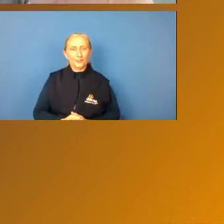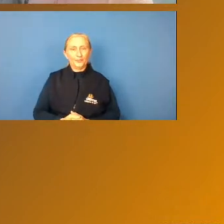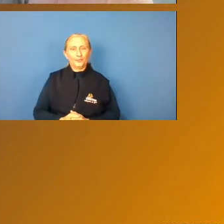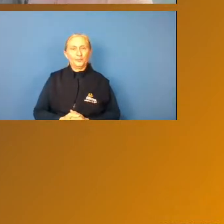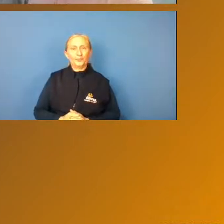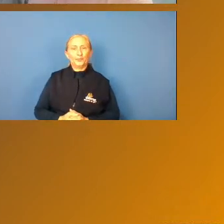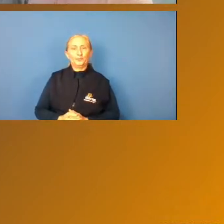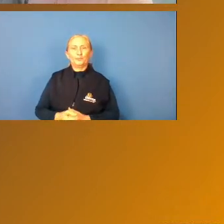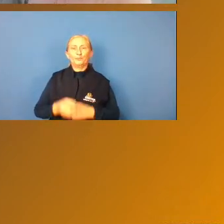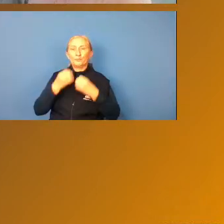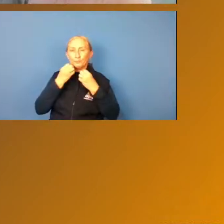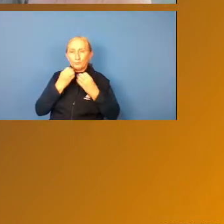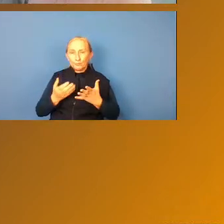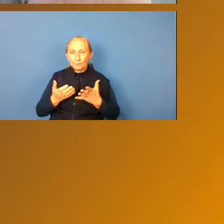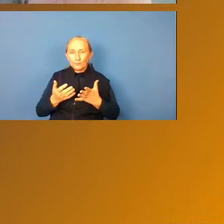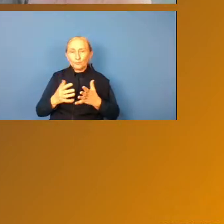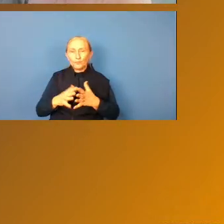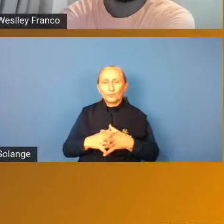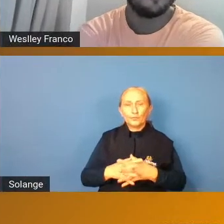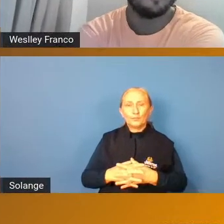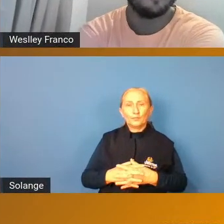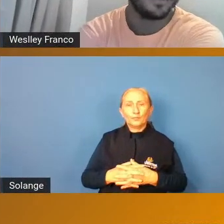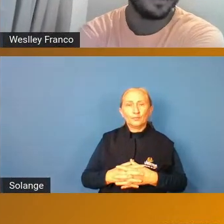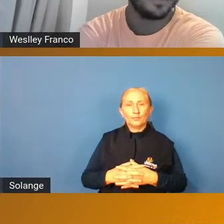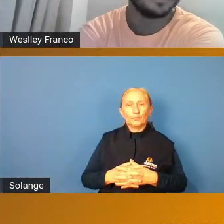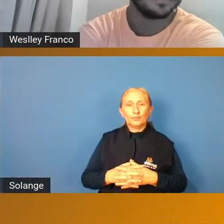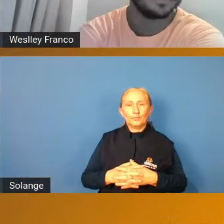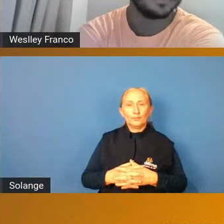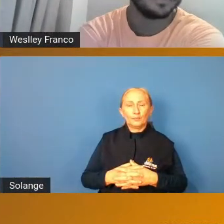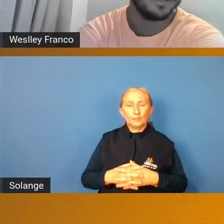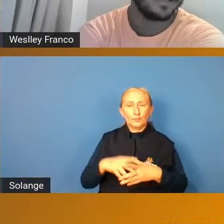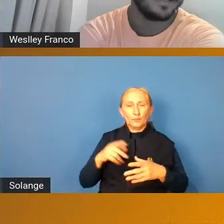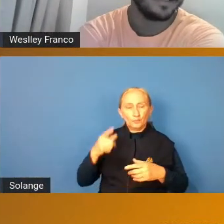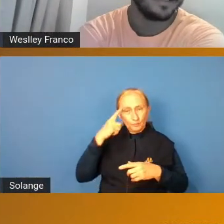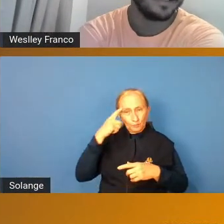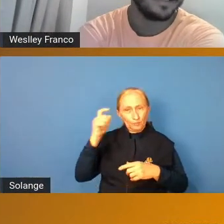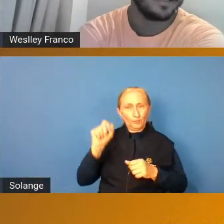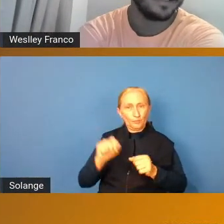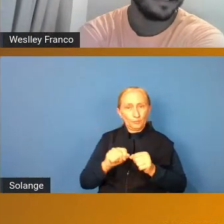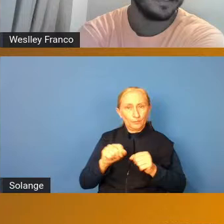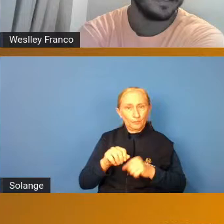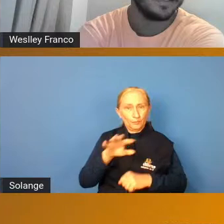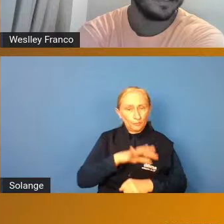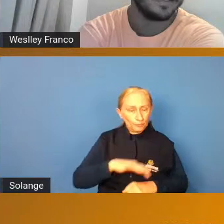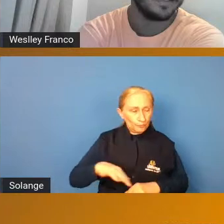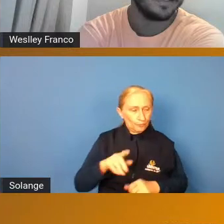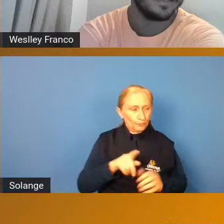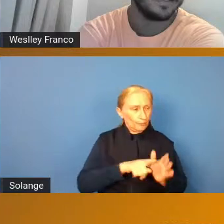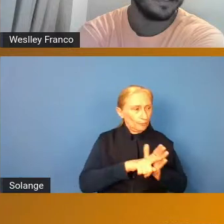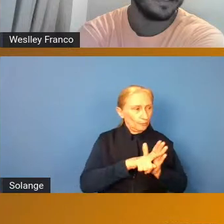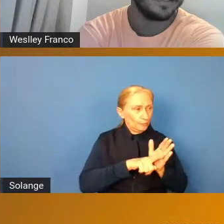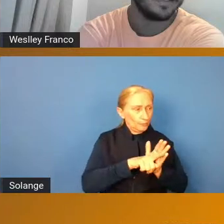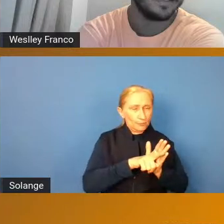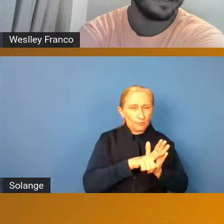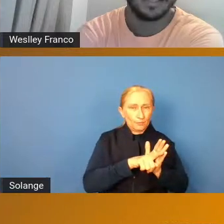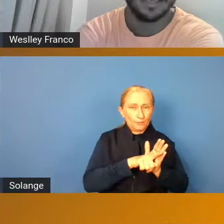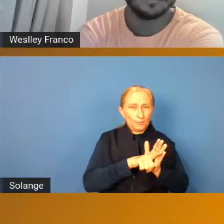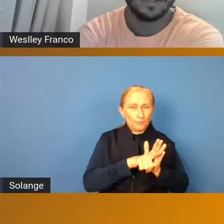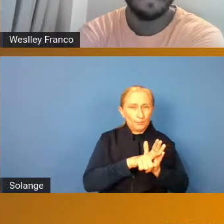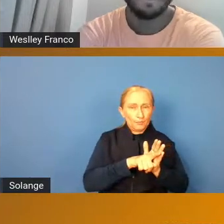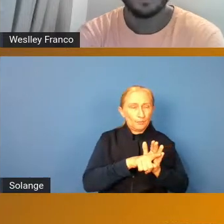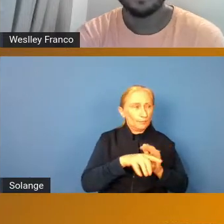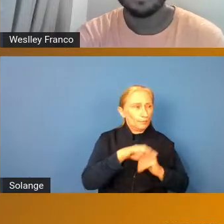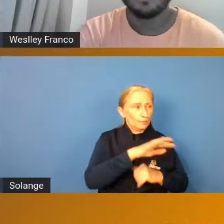bom eu vim com essa ideia aí de fazer essa pesquisa na